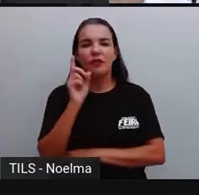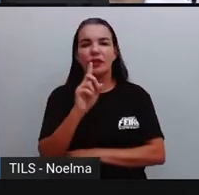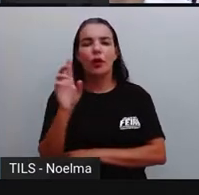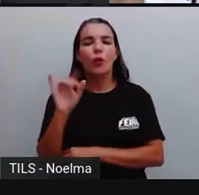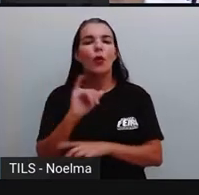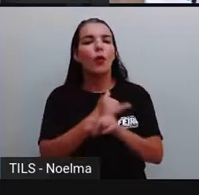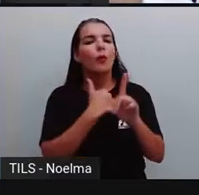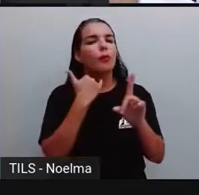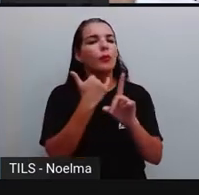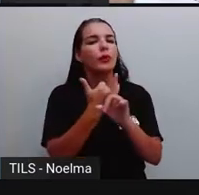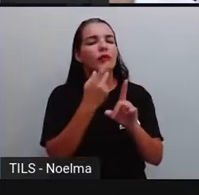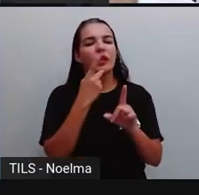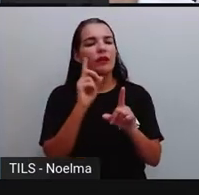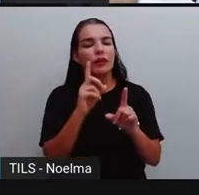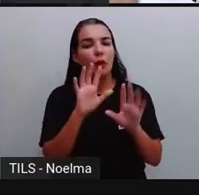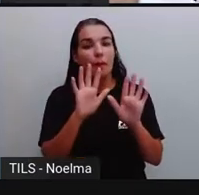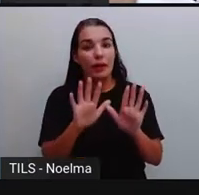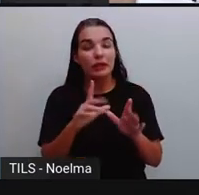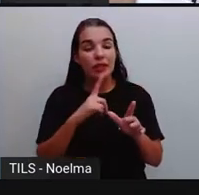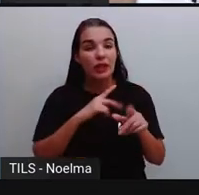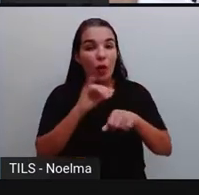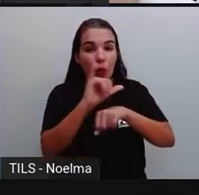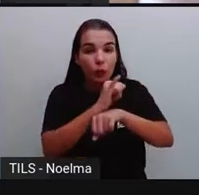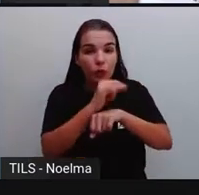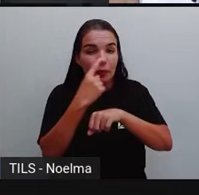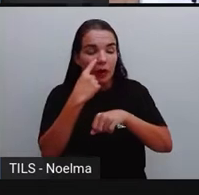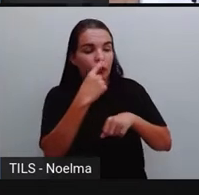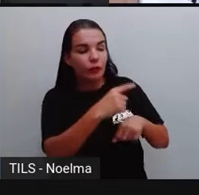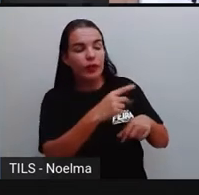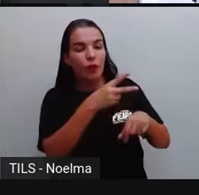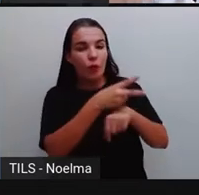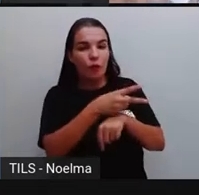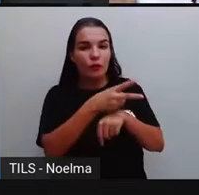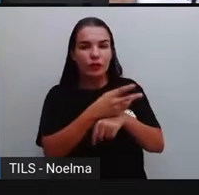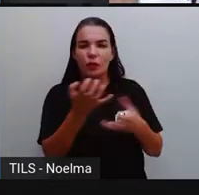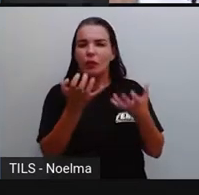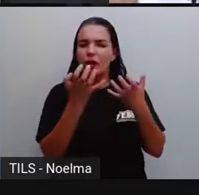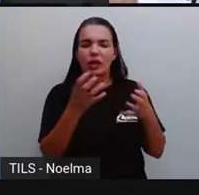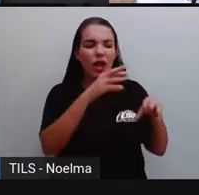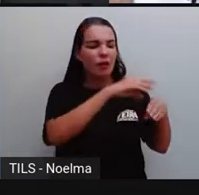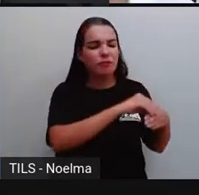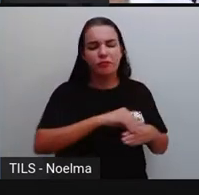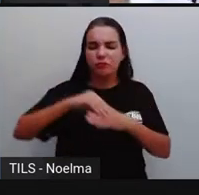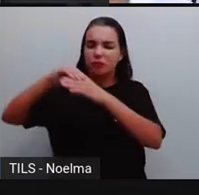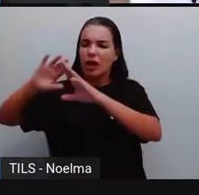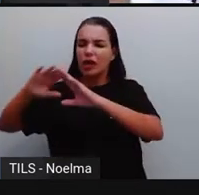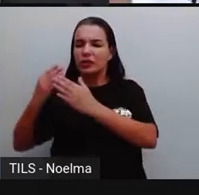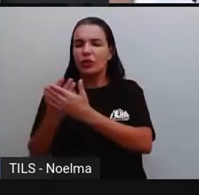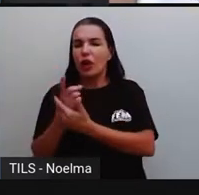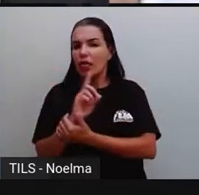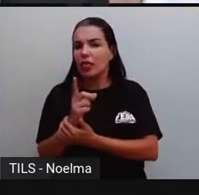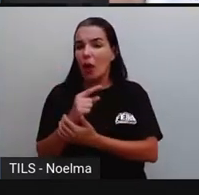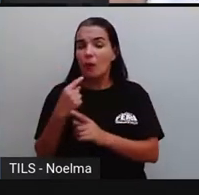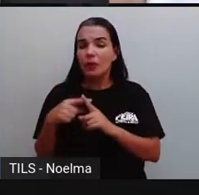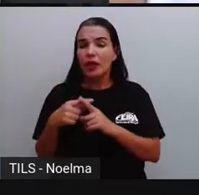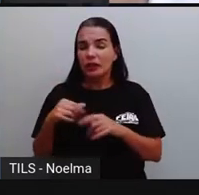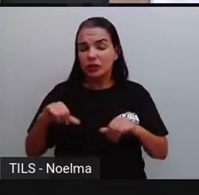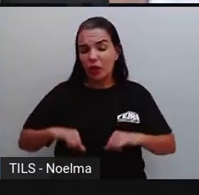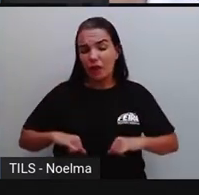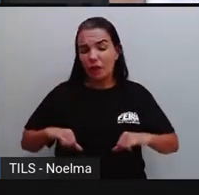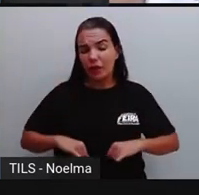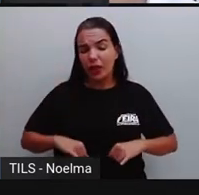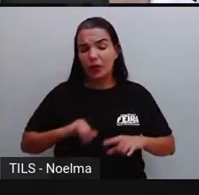esse nome bullying, né? Mas a criança não estava querendo ir para a escola porque estava sofrendo bullying. Só que ela tinha